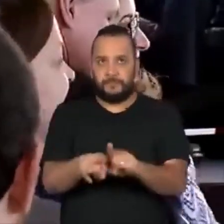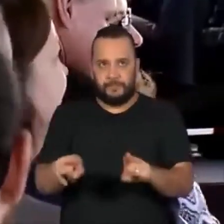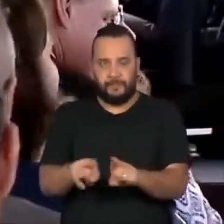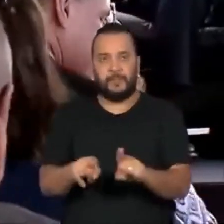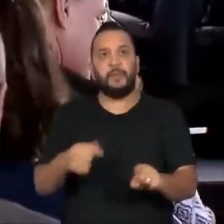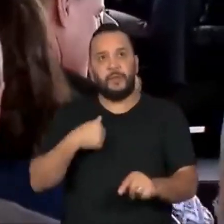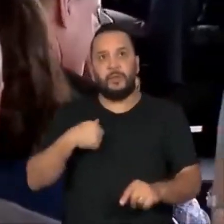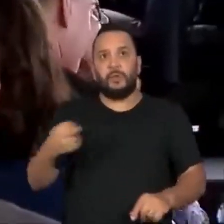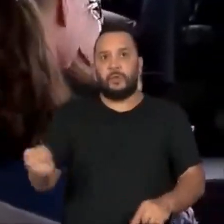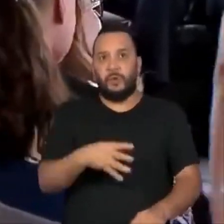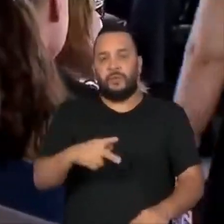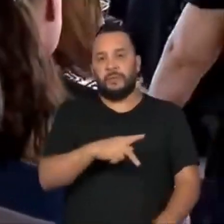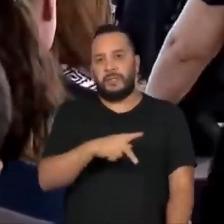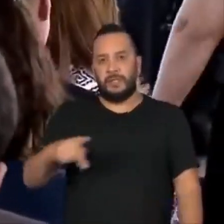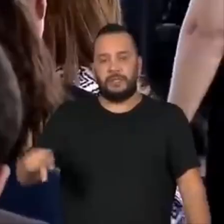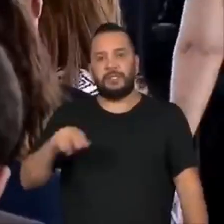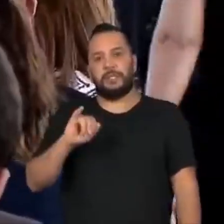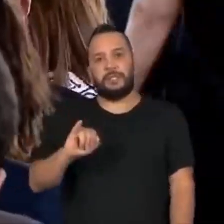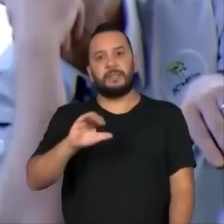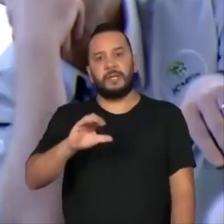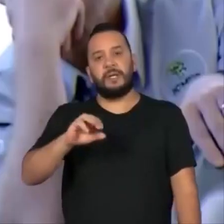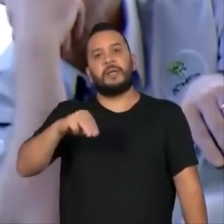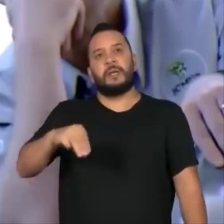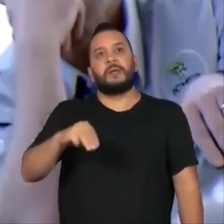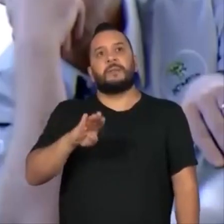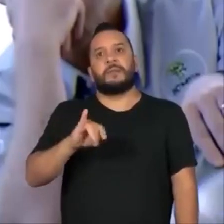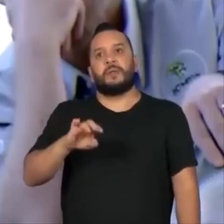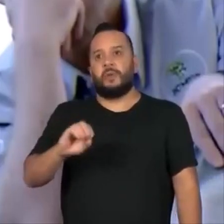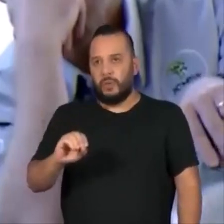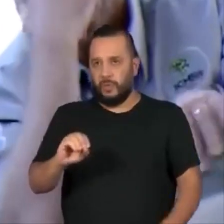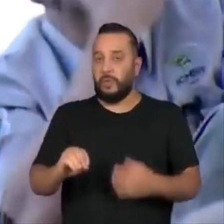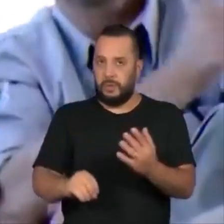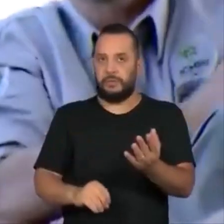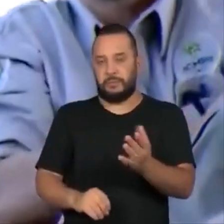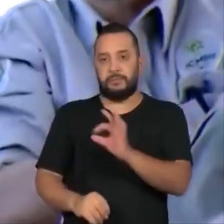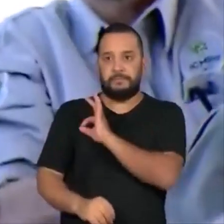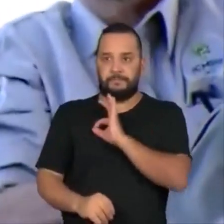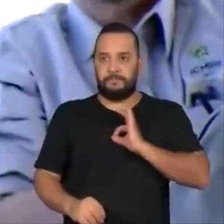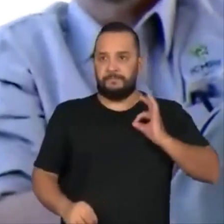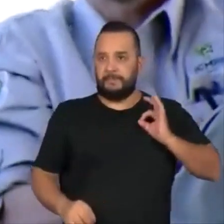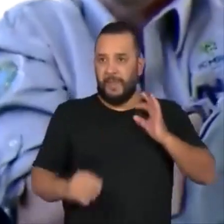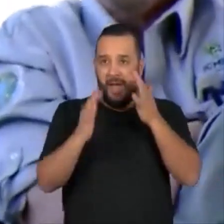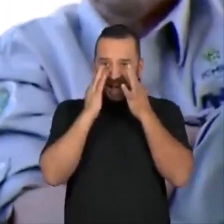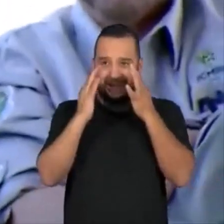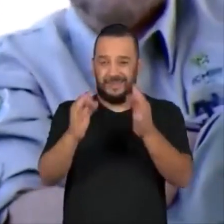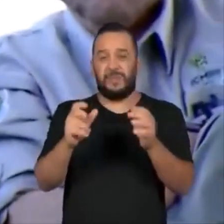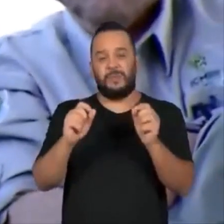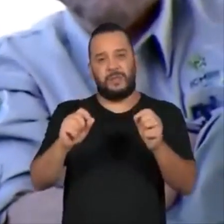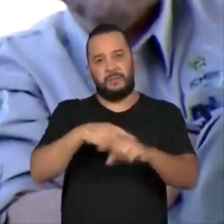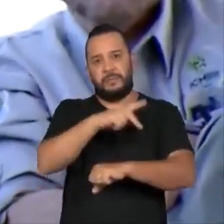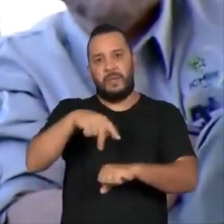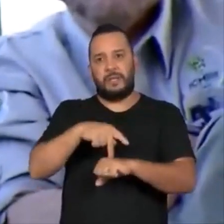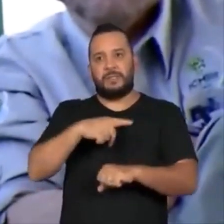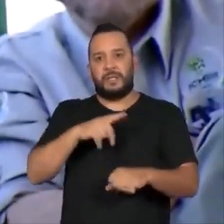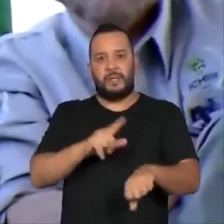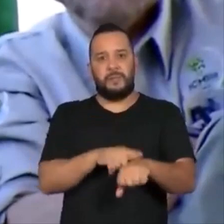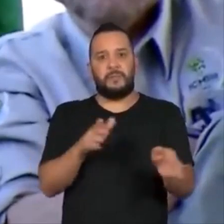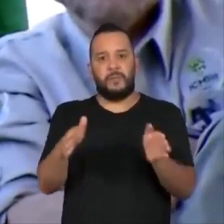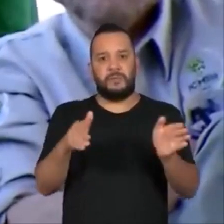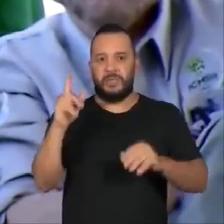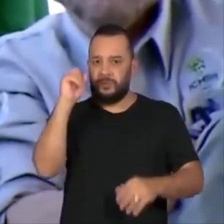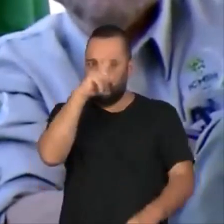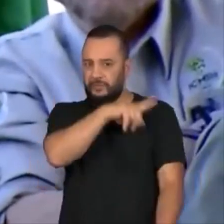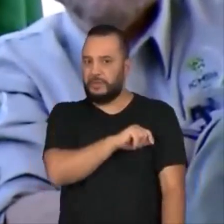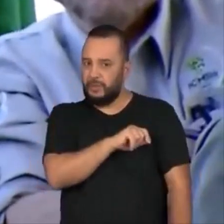do novo presidente do ICMBio, Mauro Pires, a ministra do Meio Ambiente alertou que o país atravessa um momento difícil